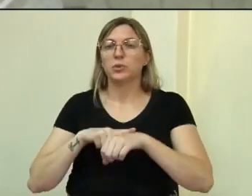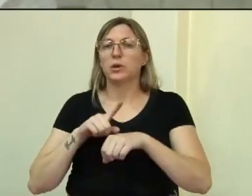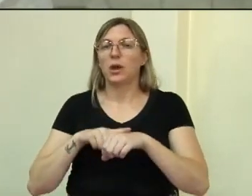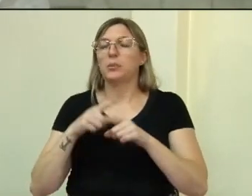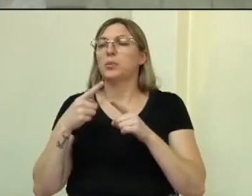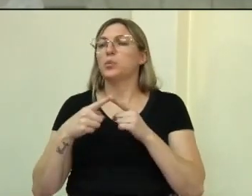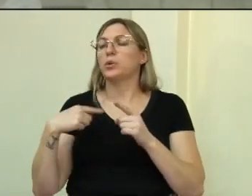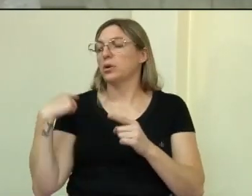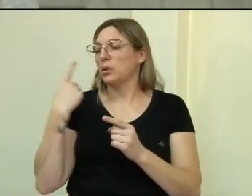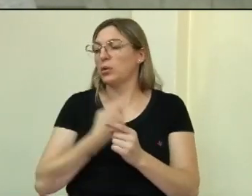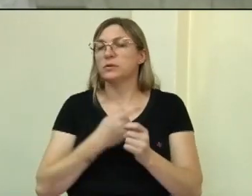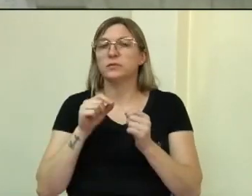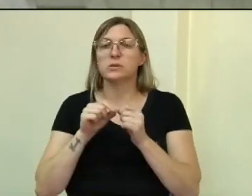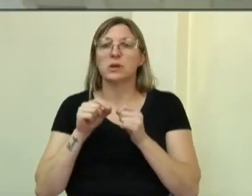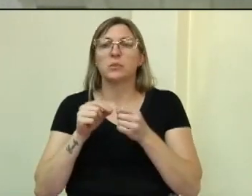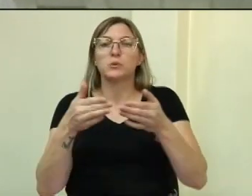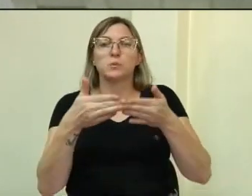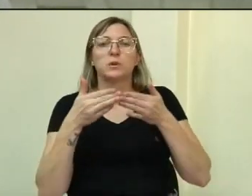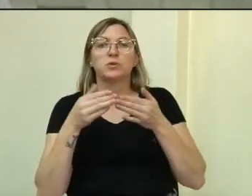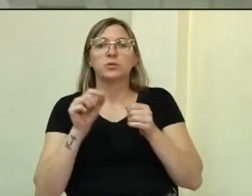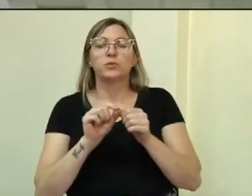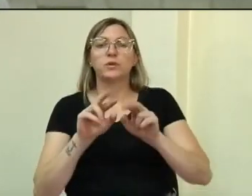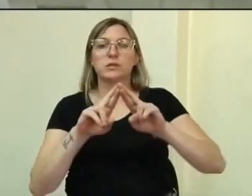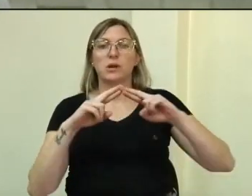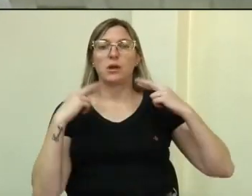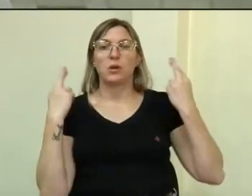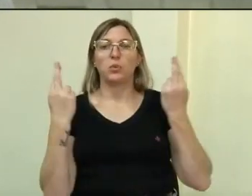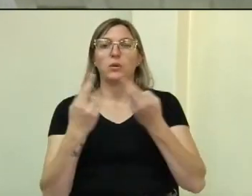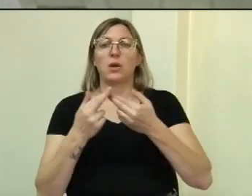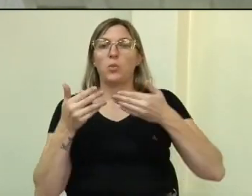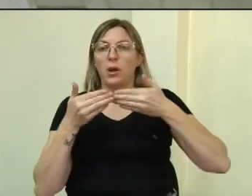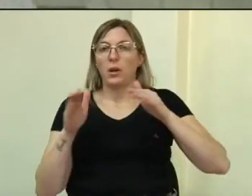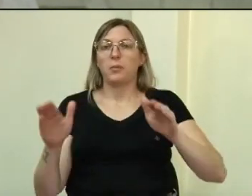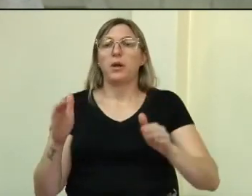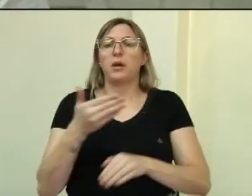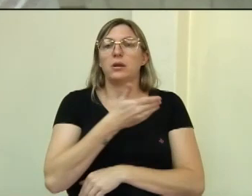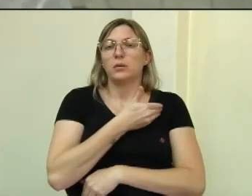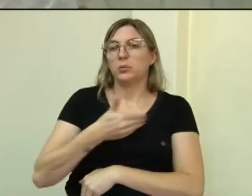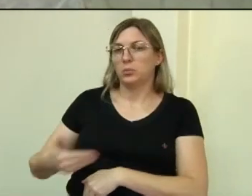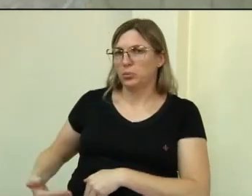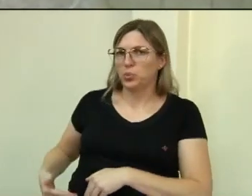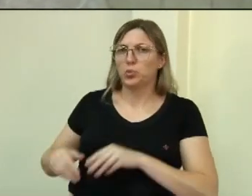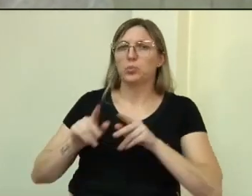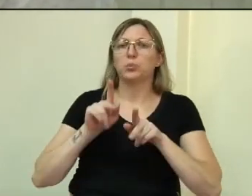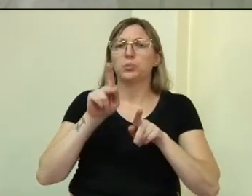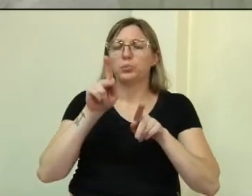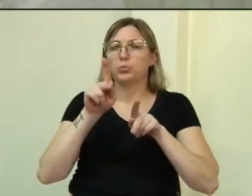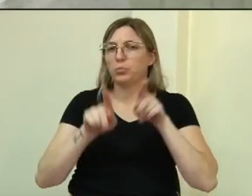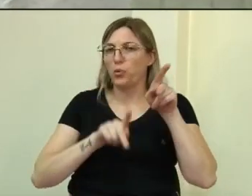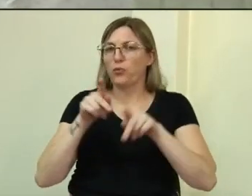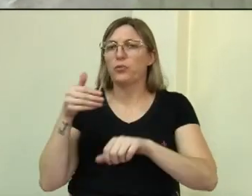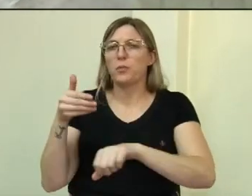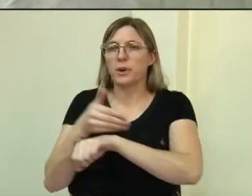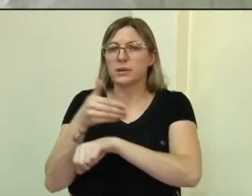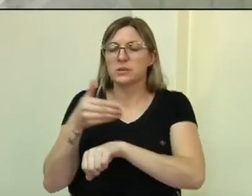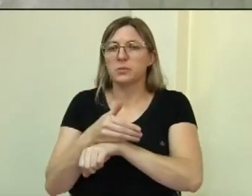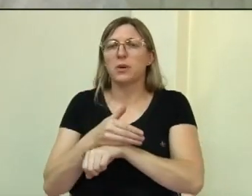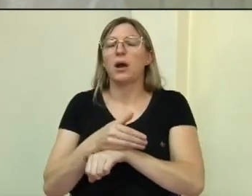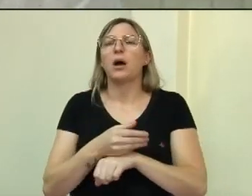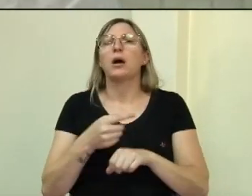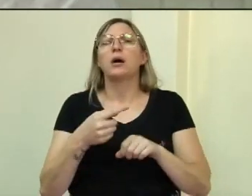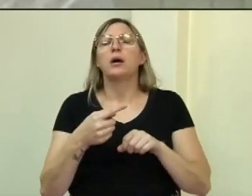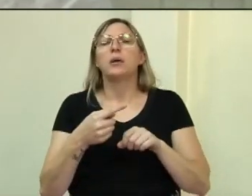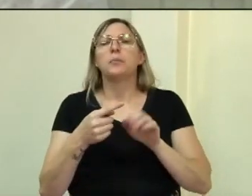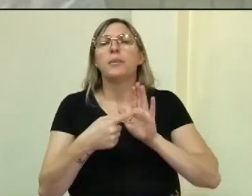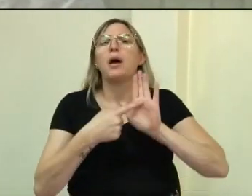audiência pública para a apresentação de números, porque, depois da presença do